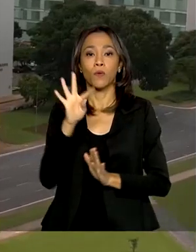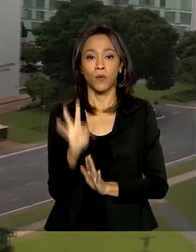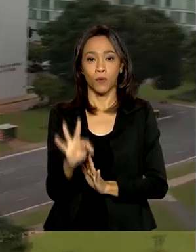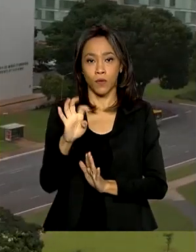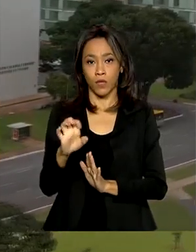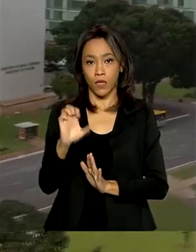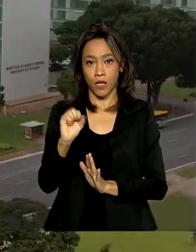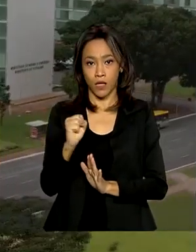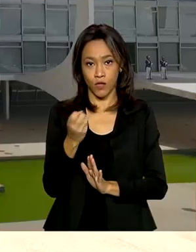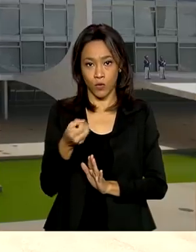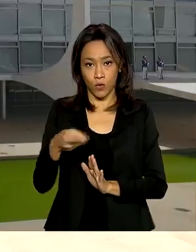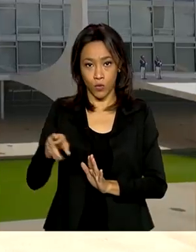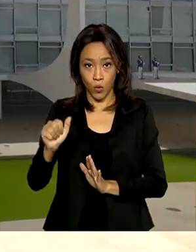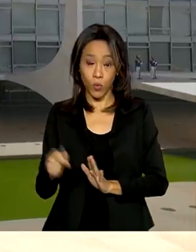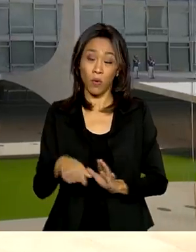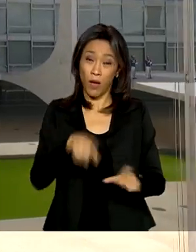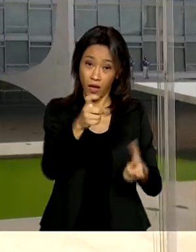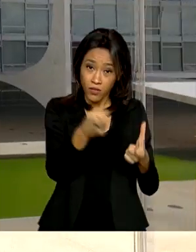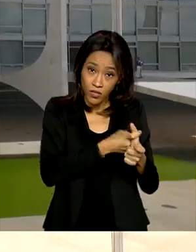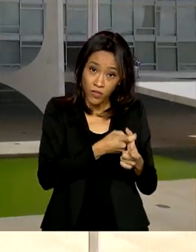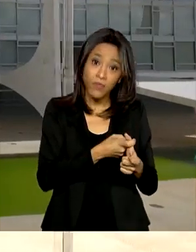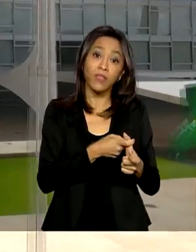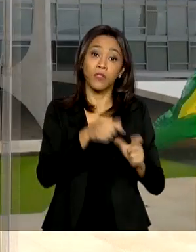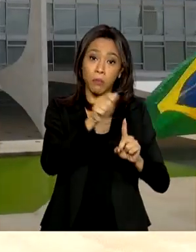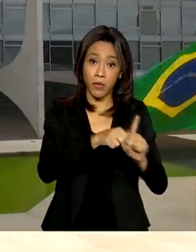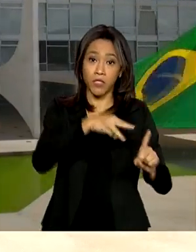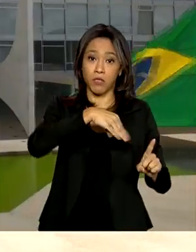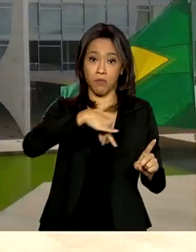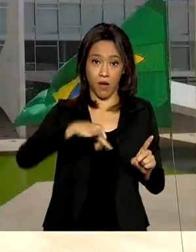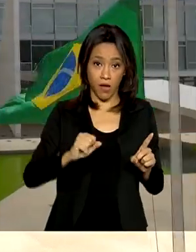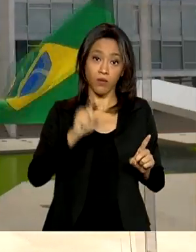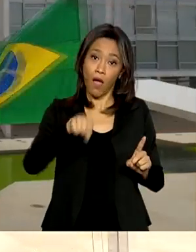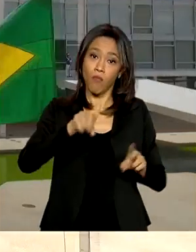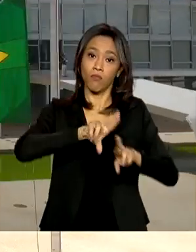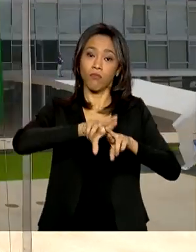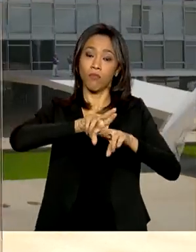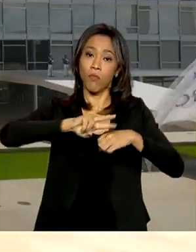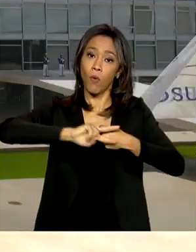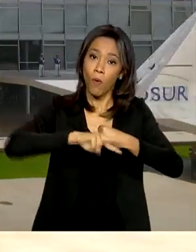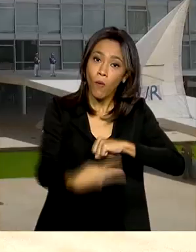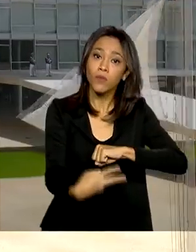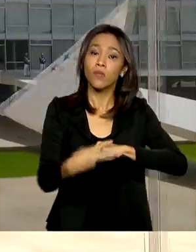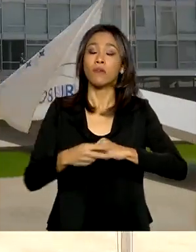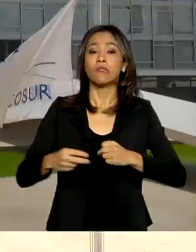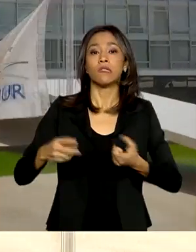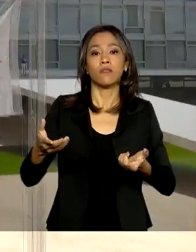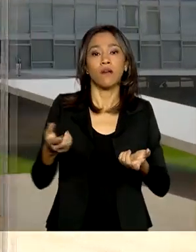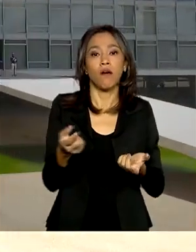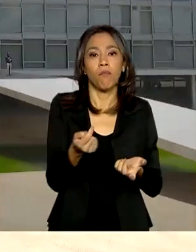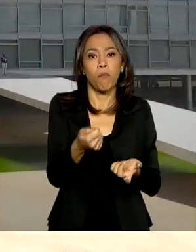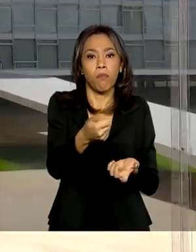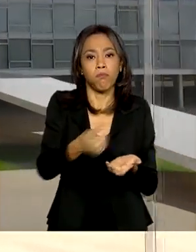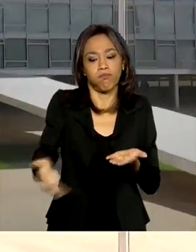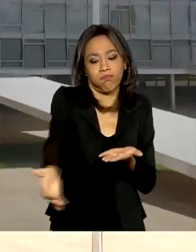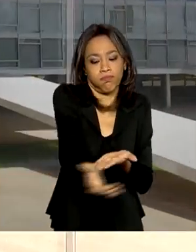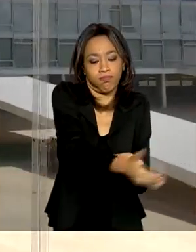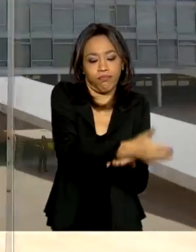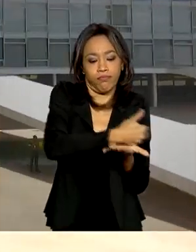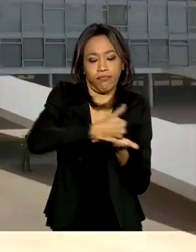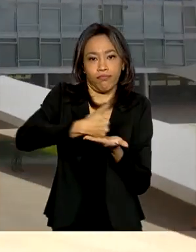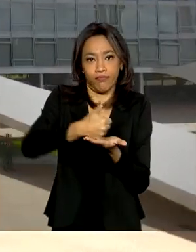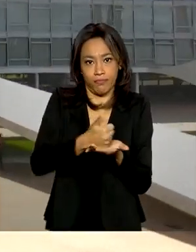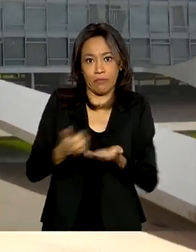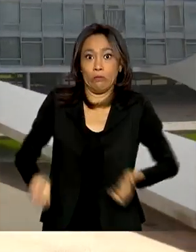receitas em março é explicado pela redução na arrecadação combinado com o aumento nas despesas do